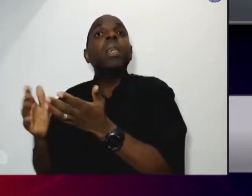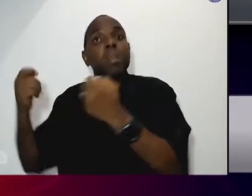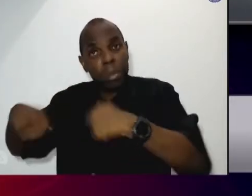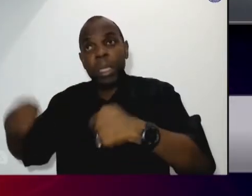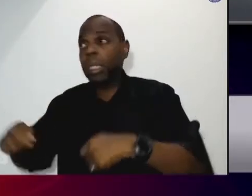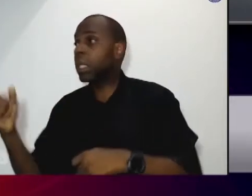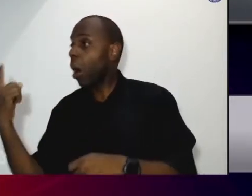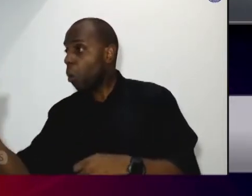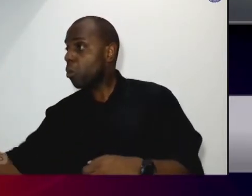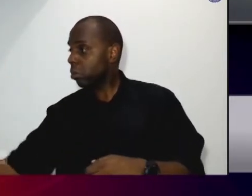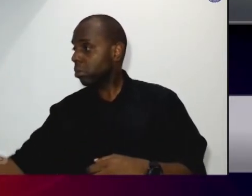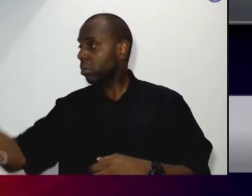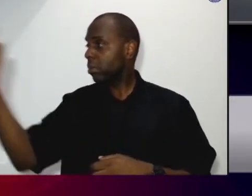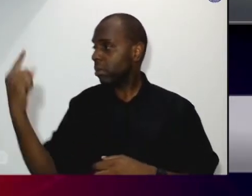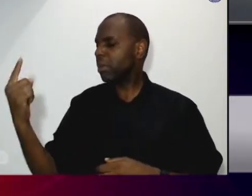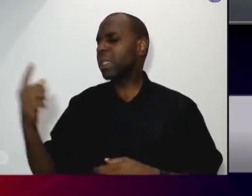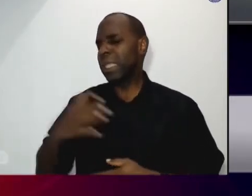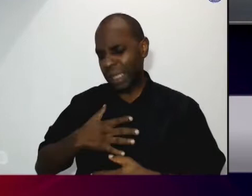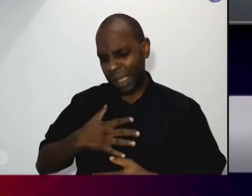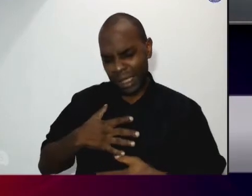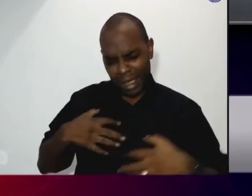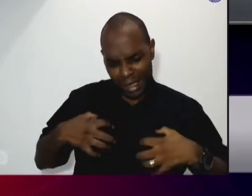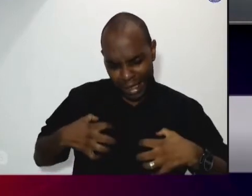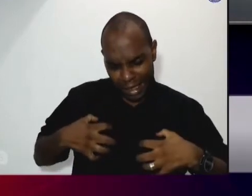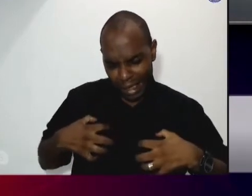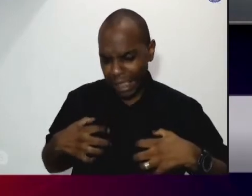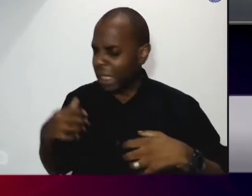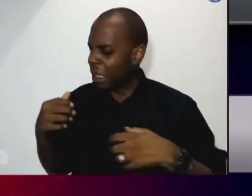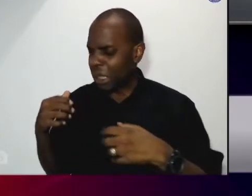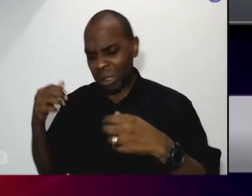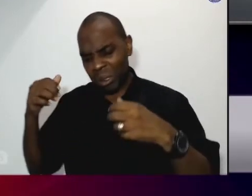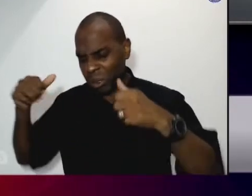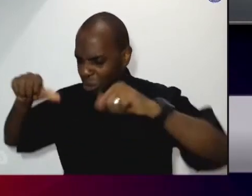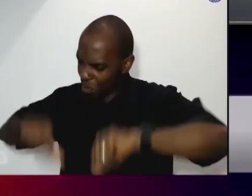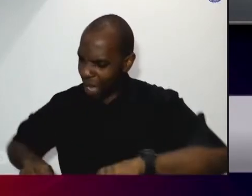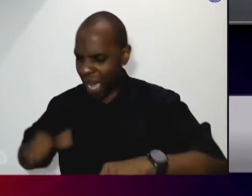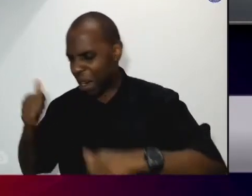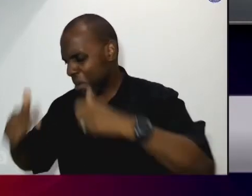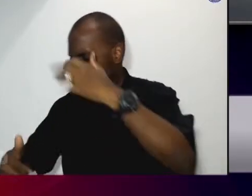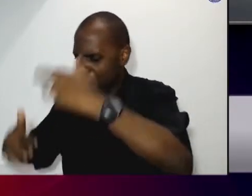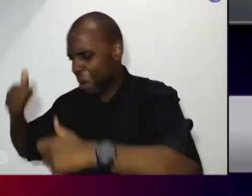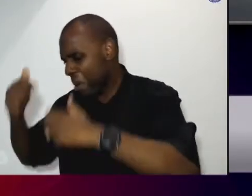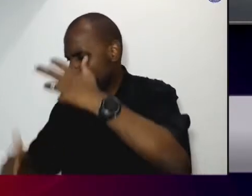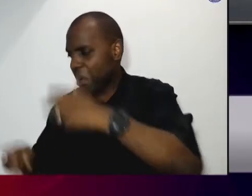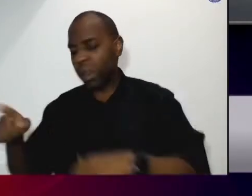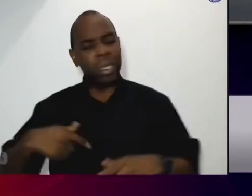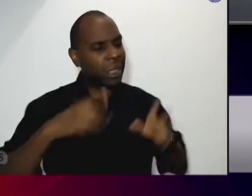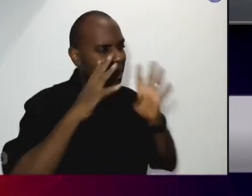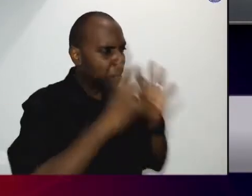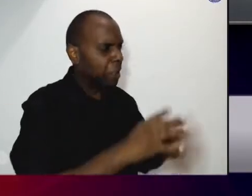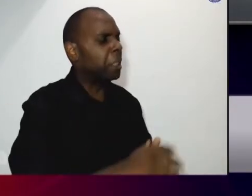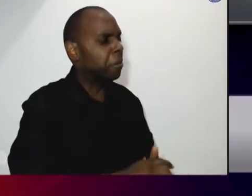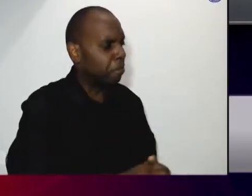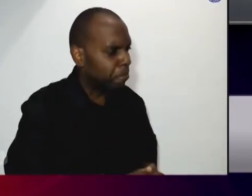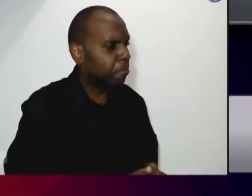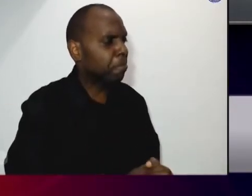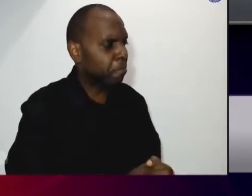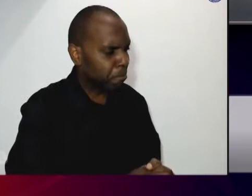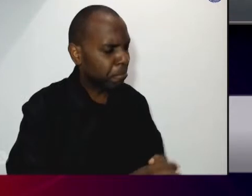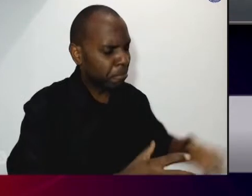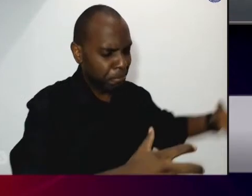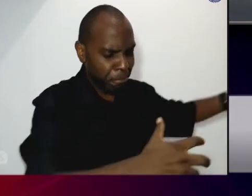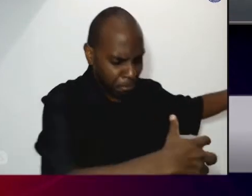se às vezes ela não quer ela nos procura e não quer registrar um boletim de ocorrência ela não sofreu uma violência